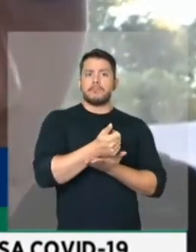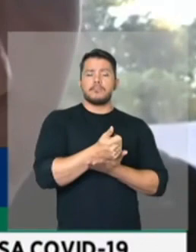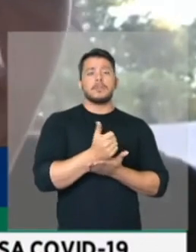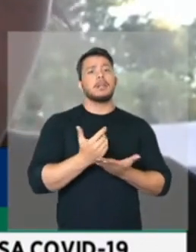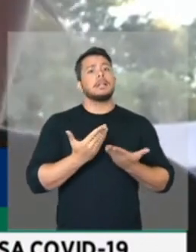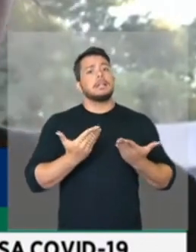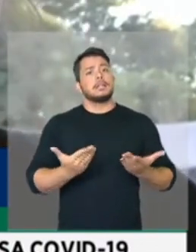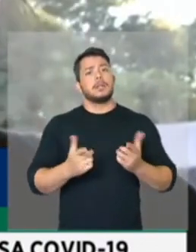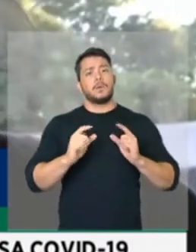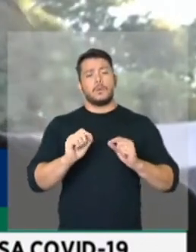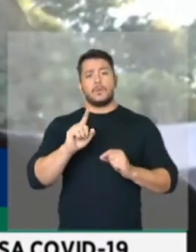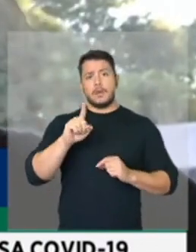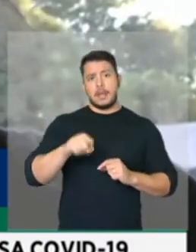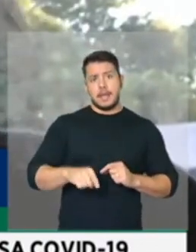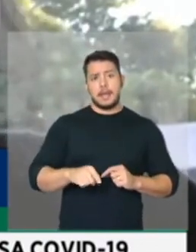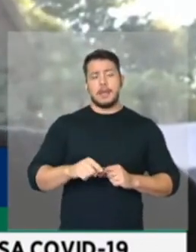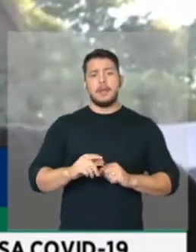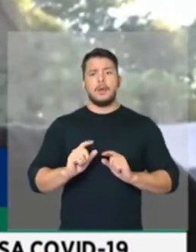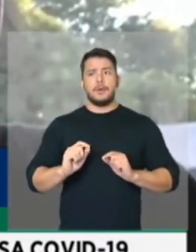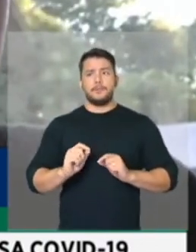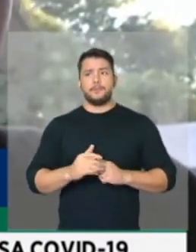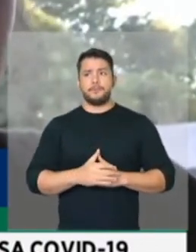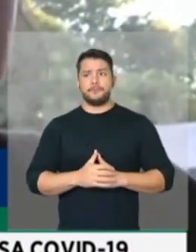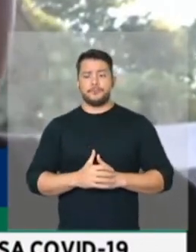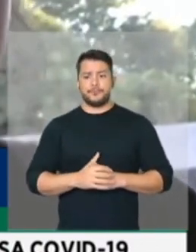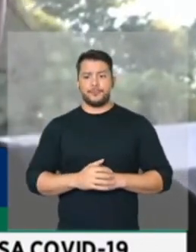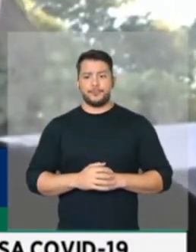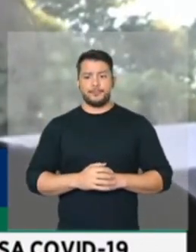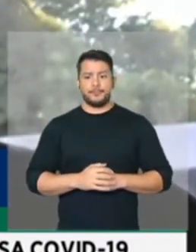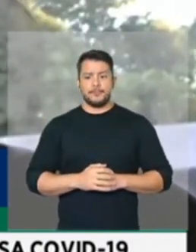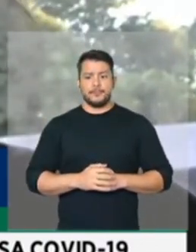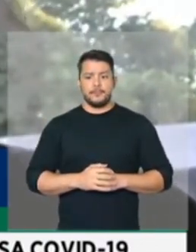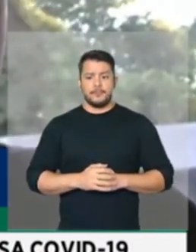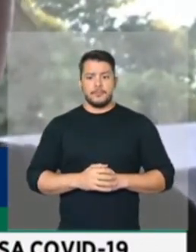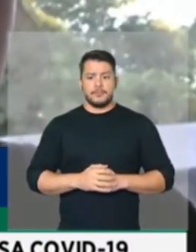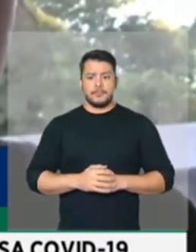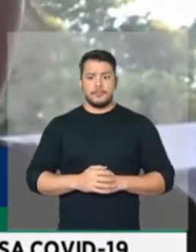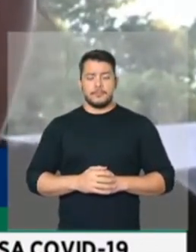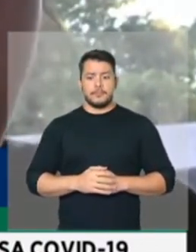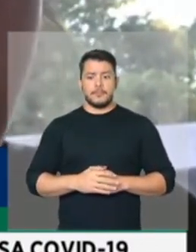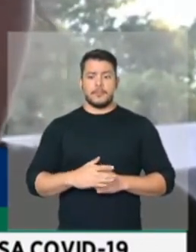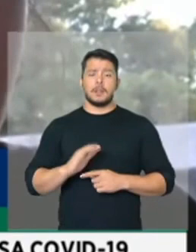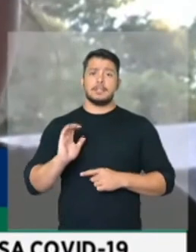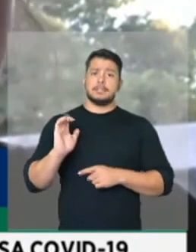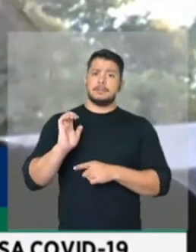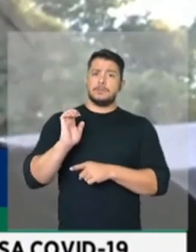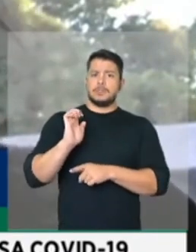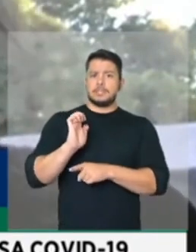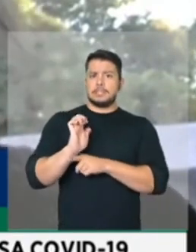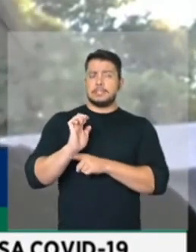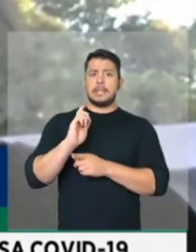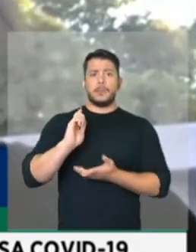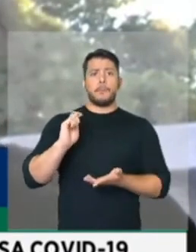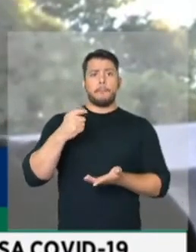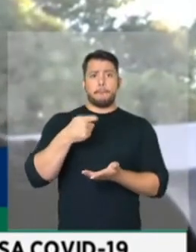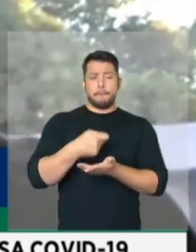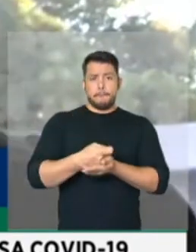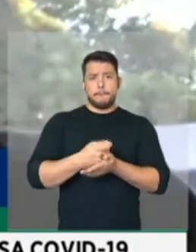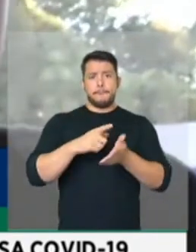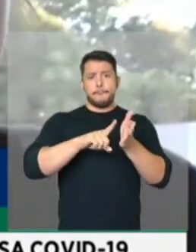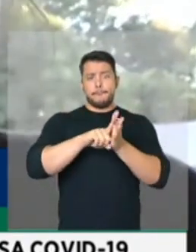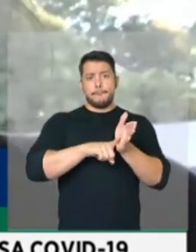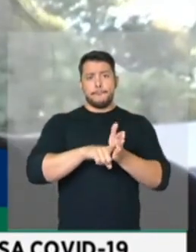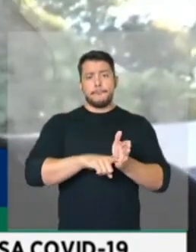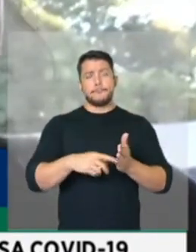Estado pagando por pesquisas que vão beneficiar diretamente as empresas donatárias. Nós entendemos que, ao invés de